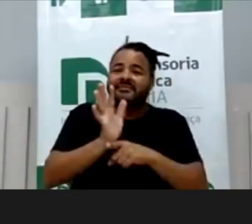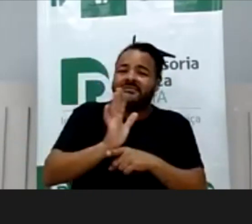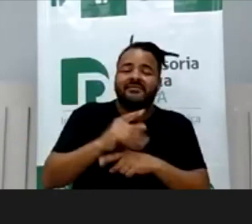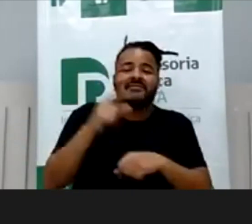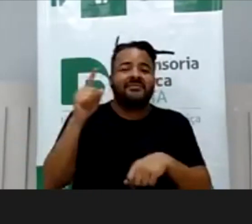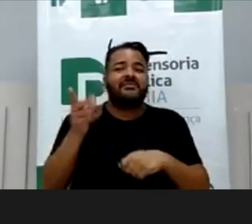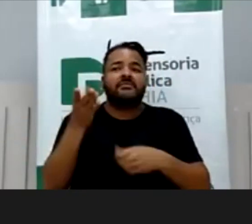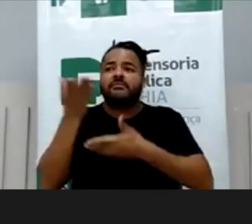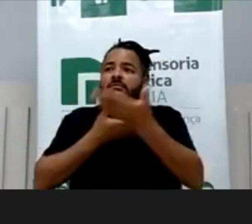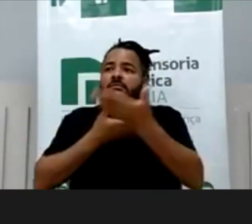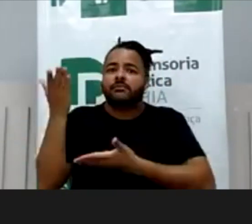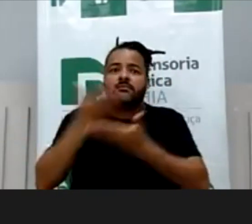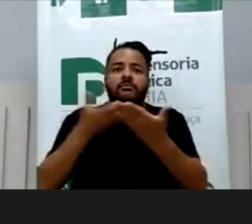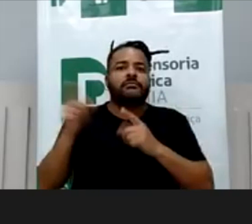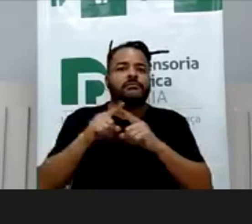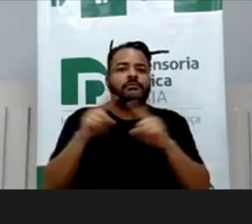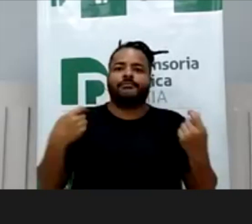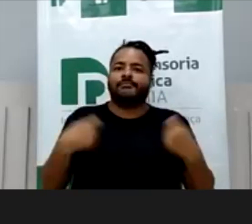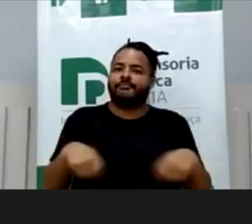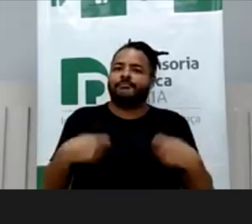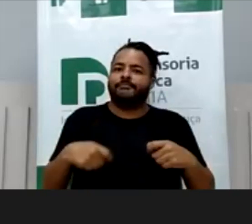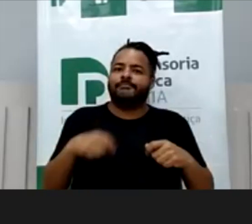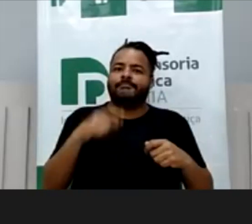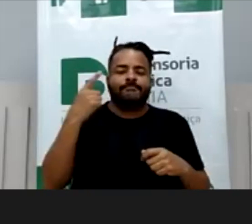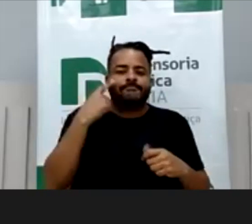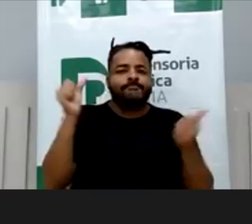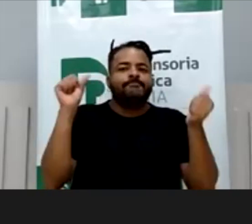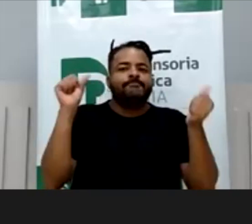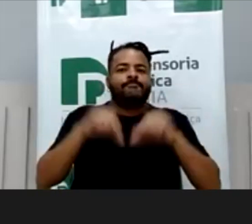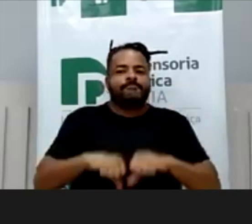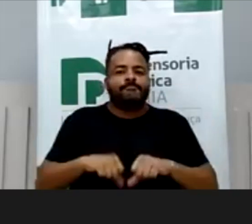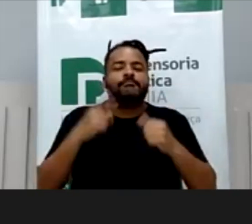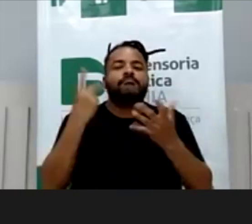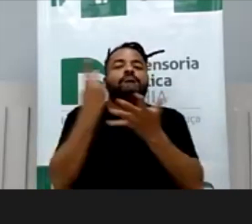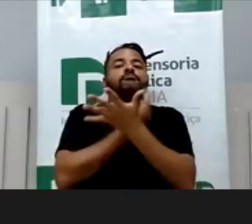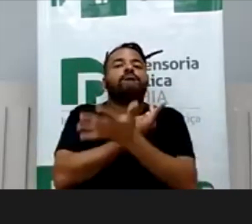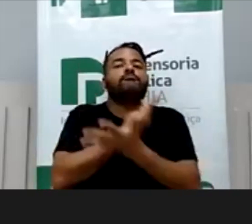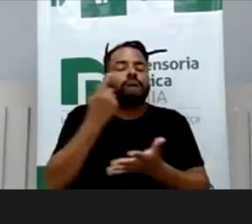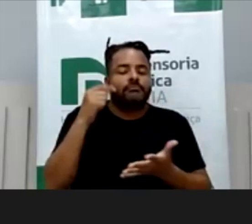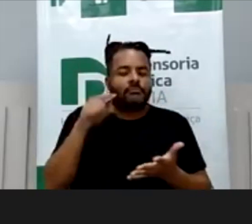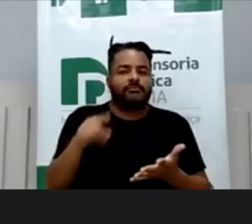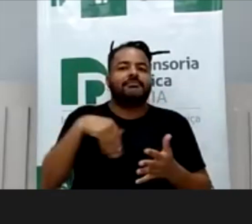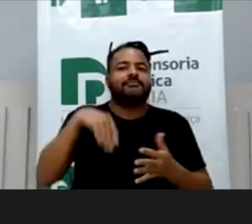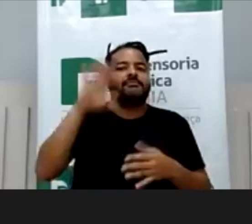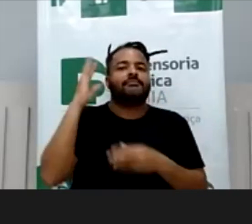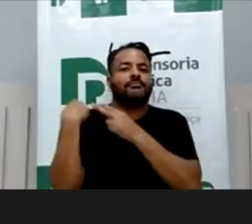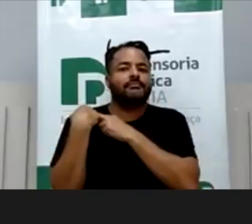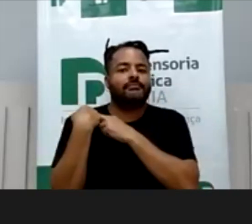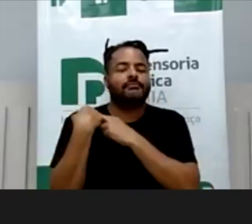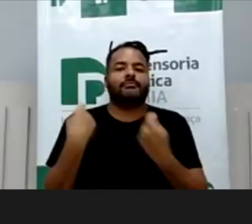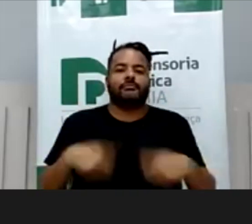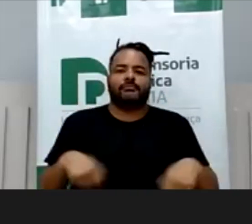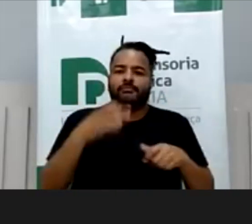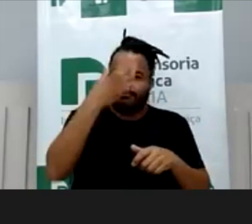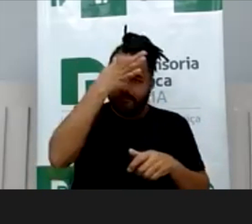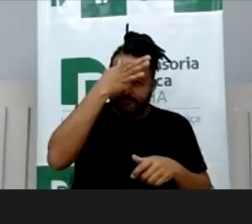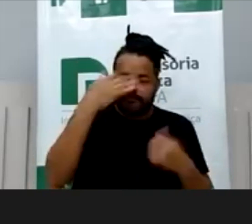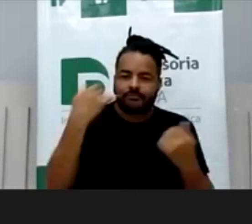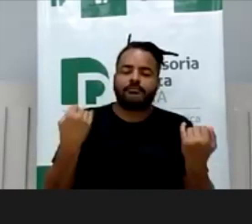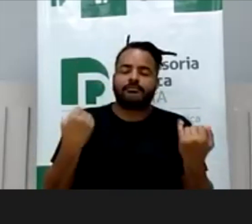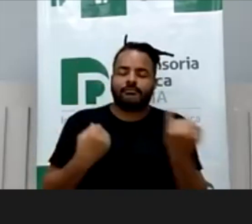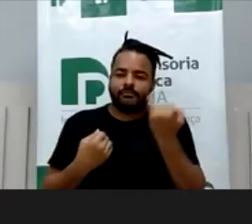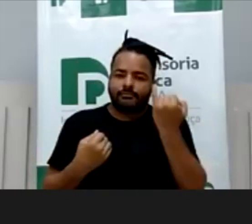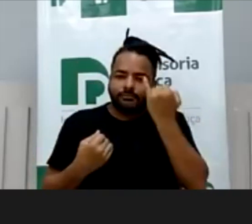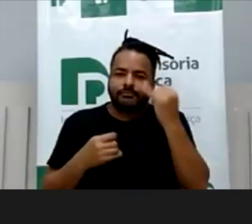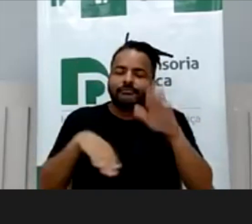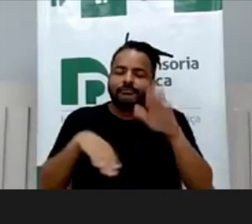como forma, mas a gente tem que discutir formas menos danosas, Diana, é isso, né, mais responsáveis de fazer e mais conscientes, sobretudo, porque